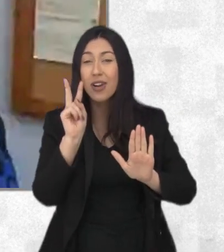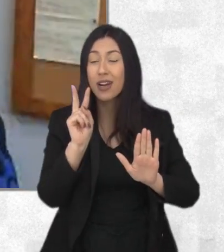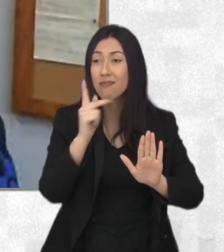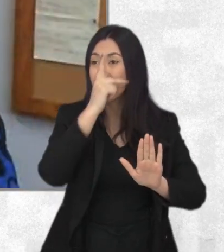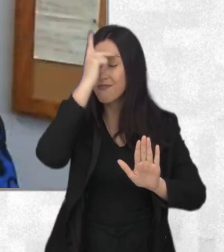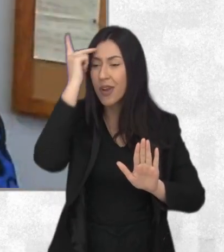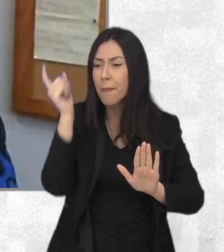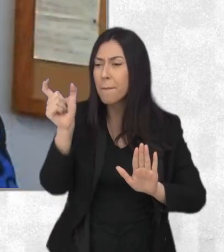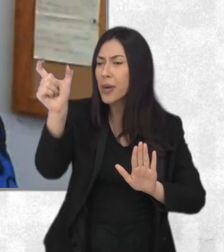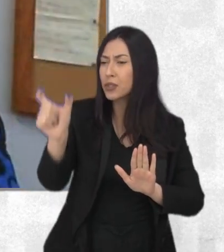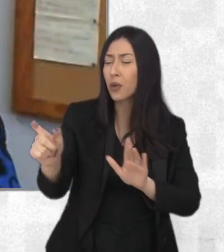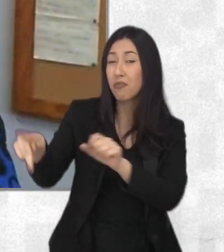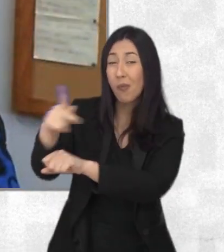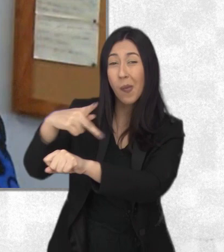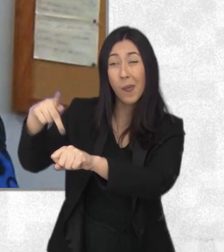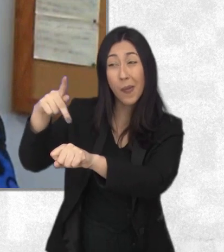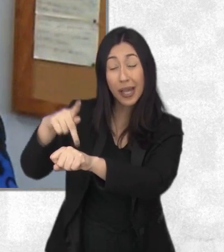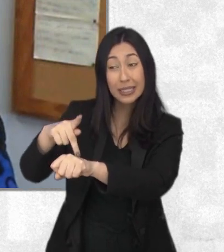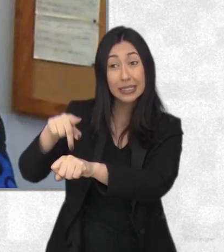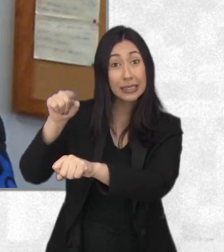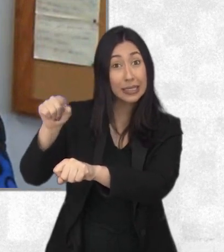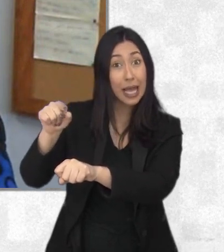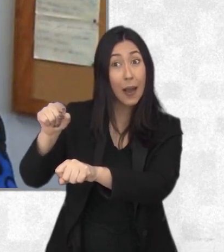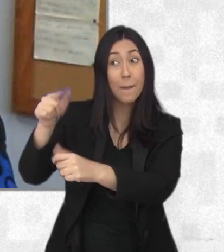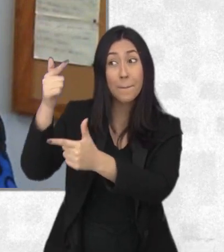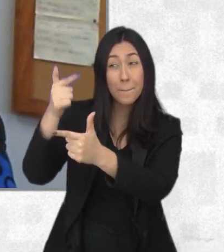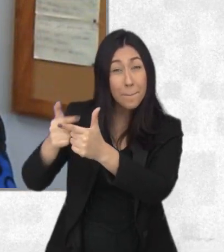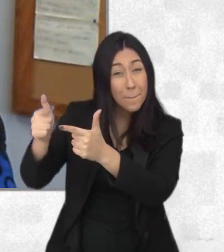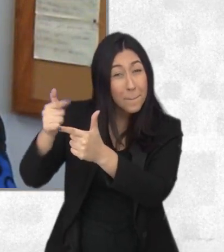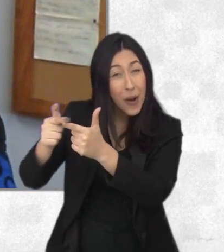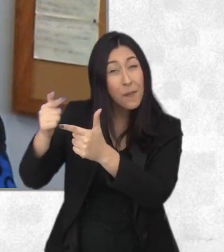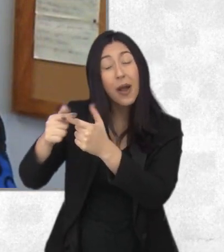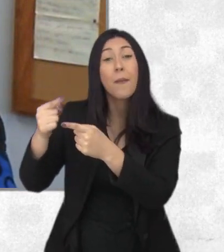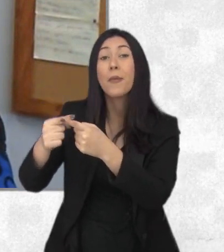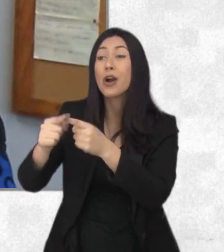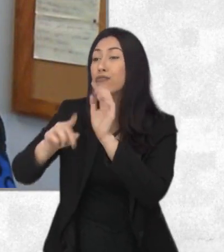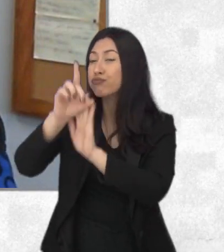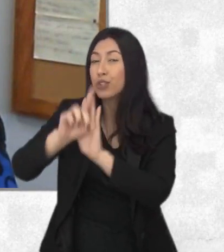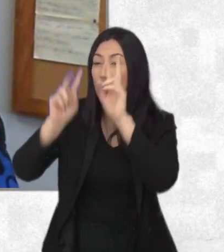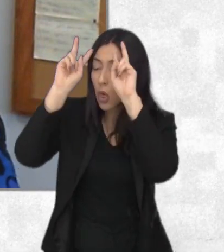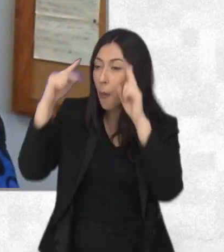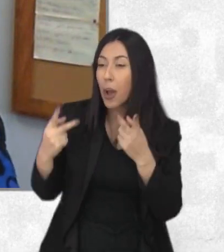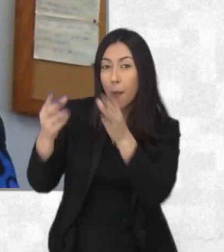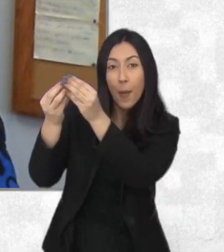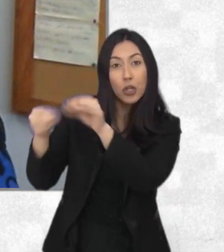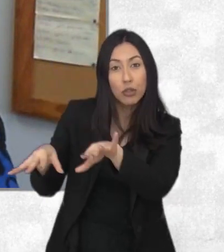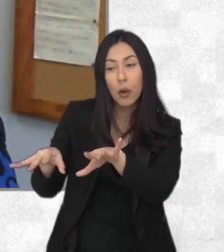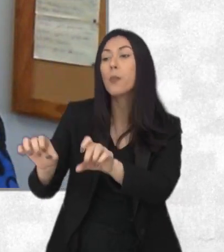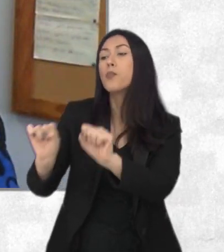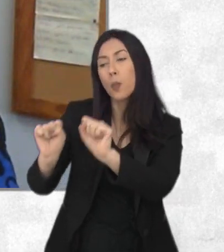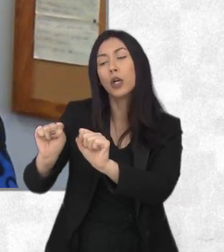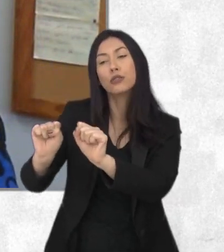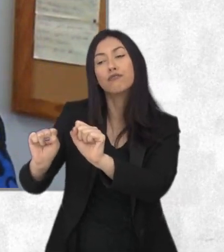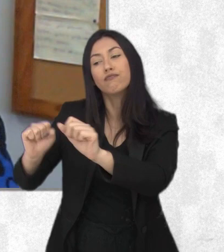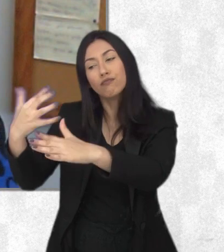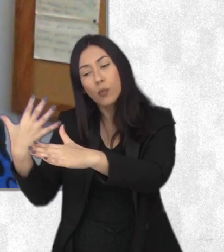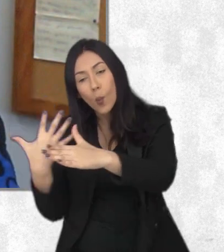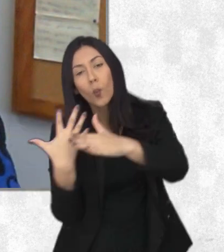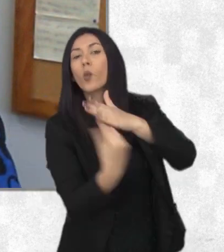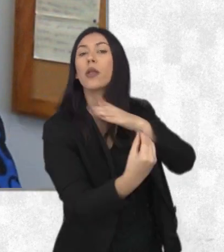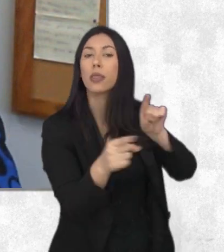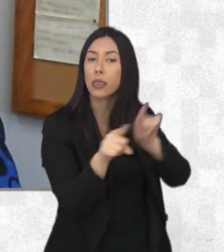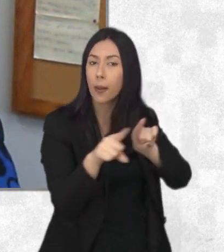refugiado quem vem de um país que está numa situação de grave e generalizada violação de direitos humanos. Então a gente tem um conceito de refugiado